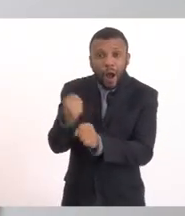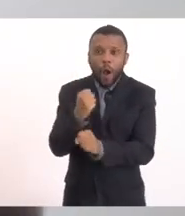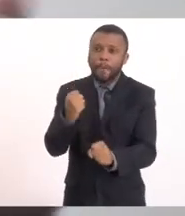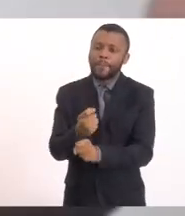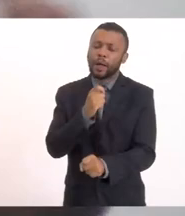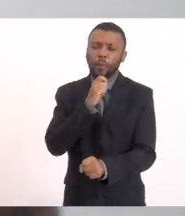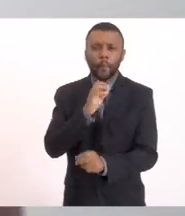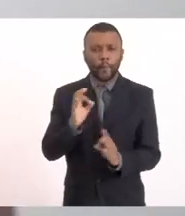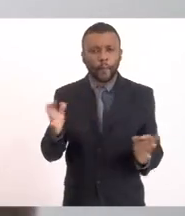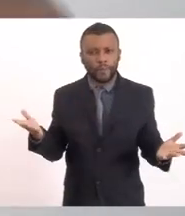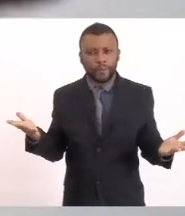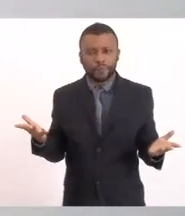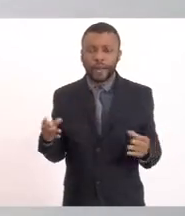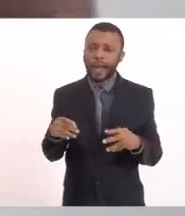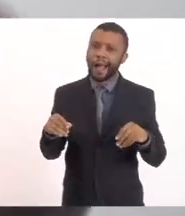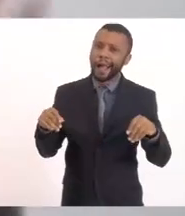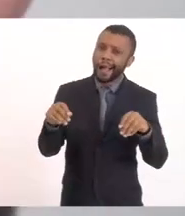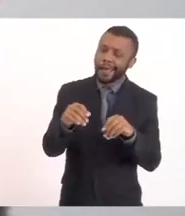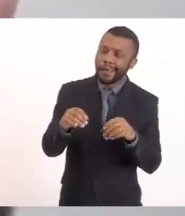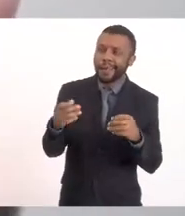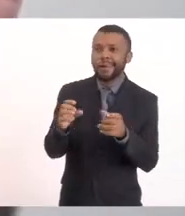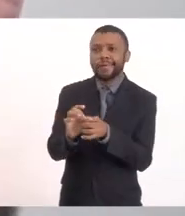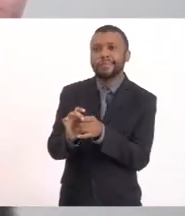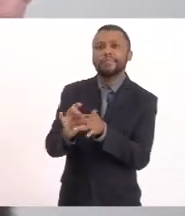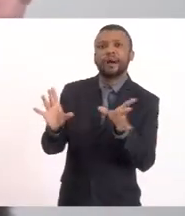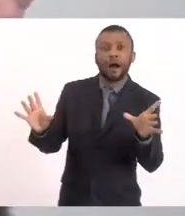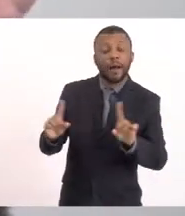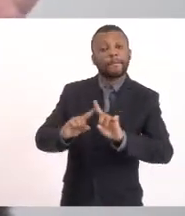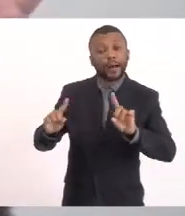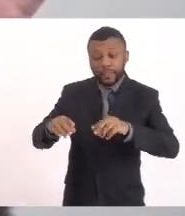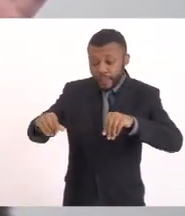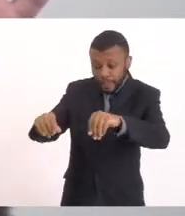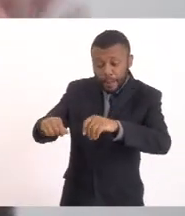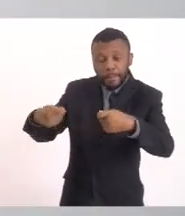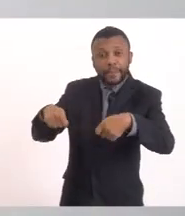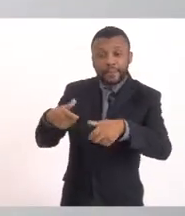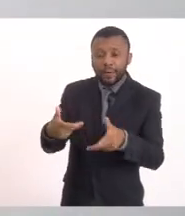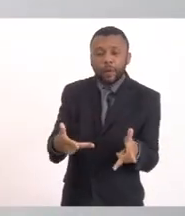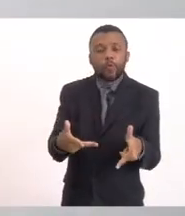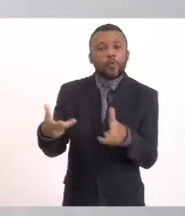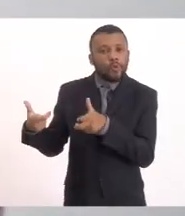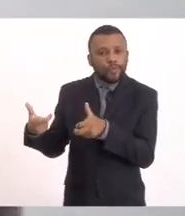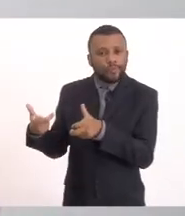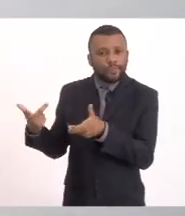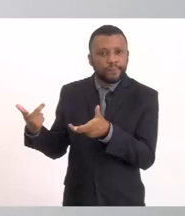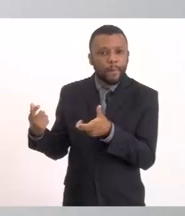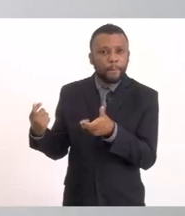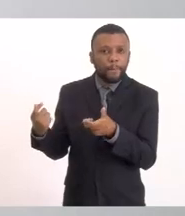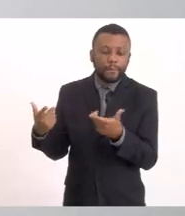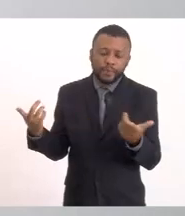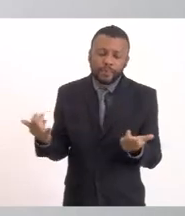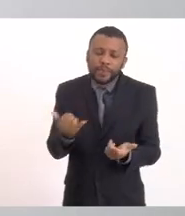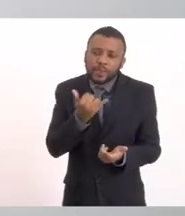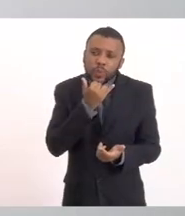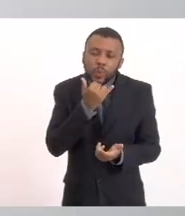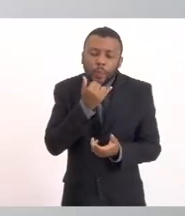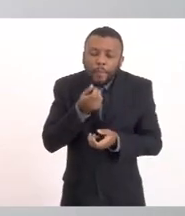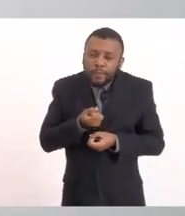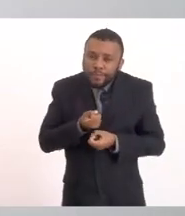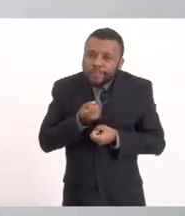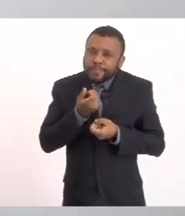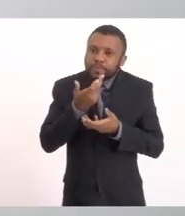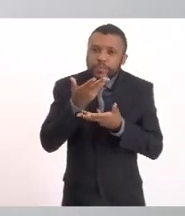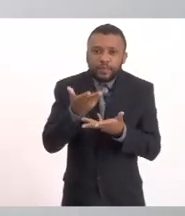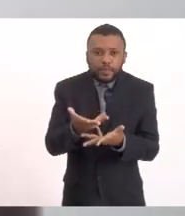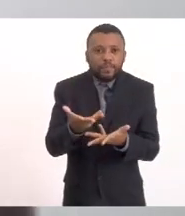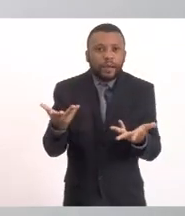Ou então não vai A areia não pode falar Dá então Mas a areia tem que sair dali Tem que sair Então eu Desculpe o meu desabafo